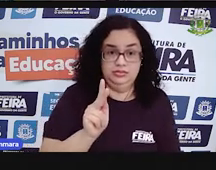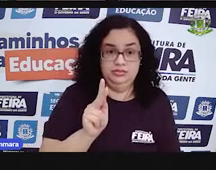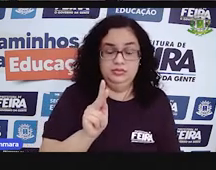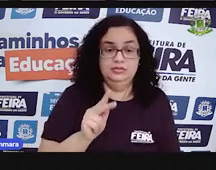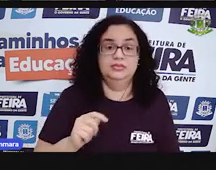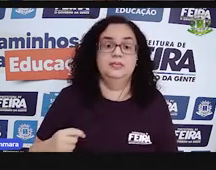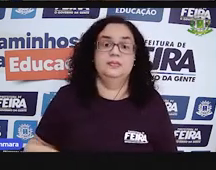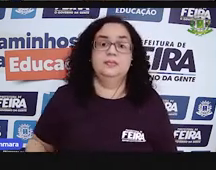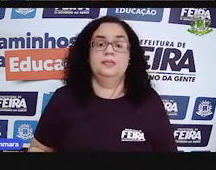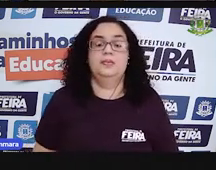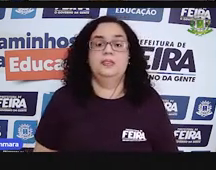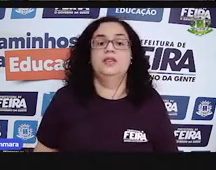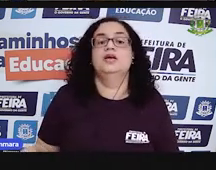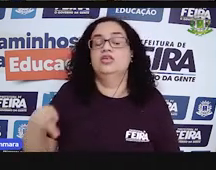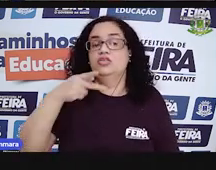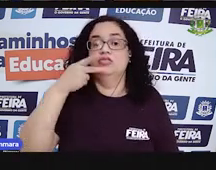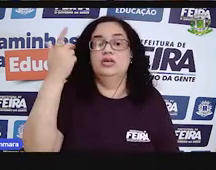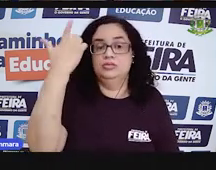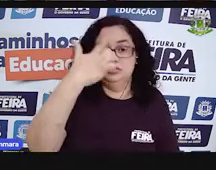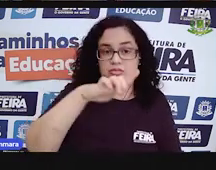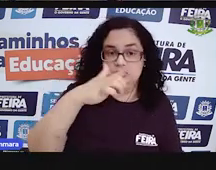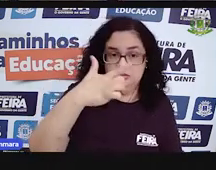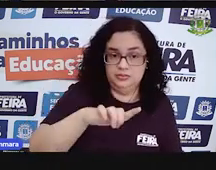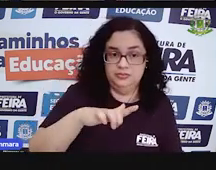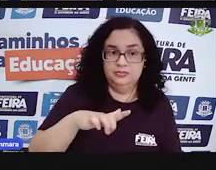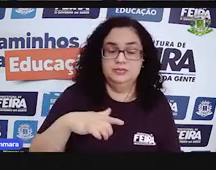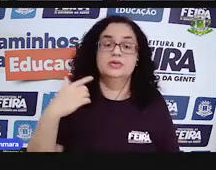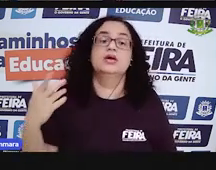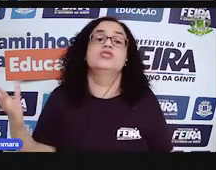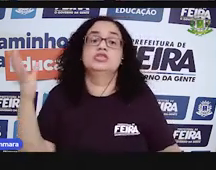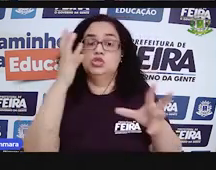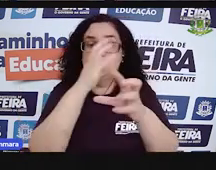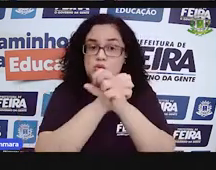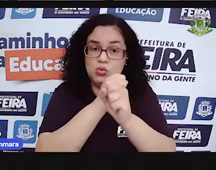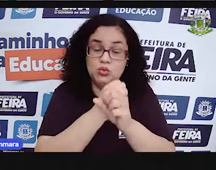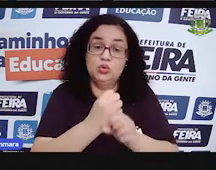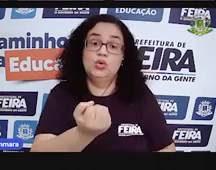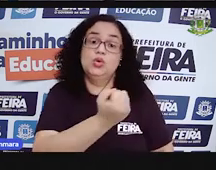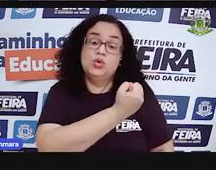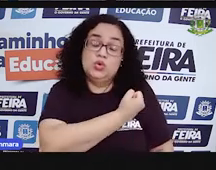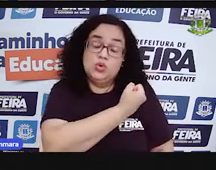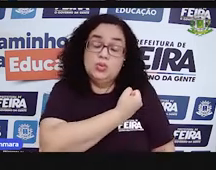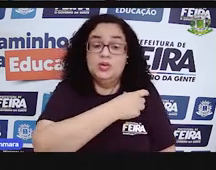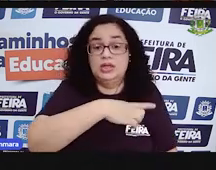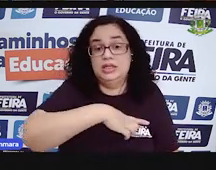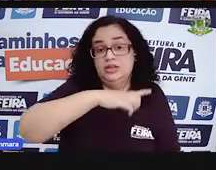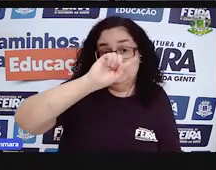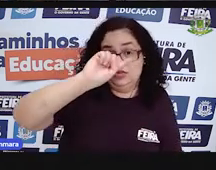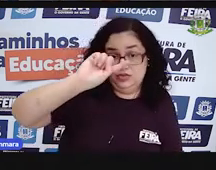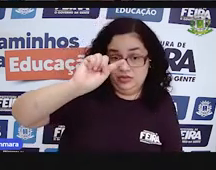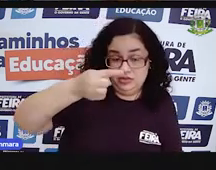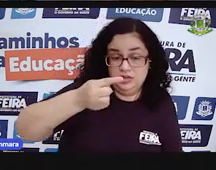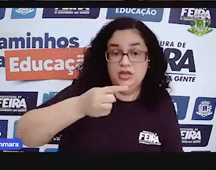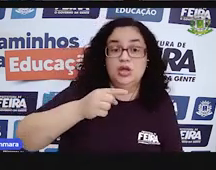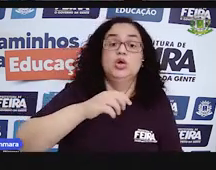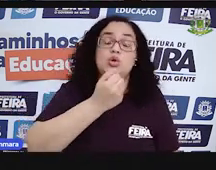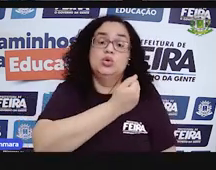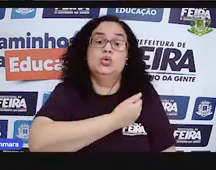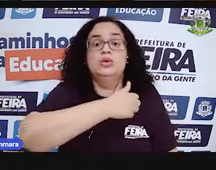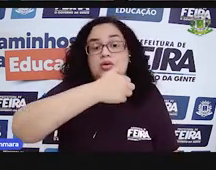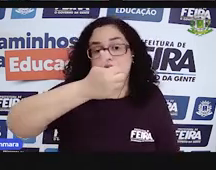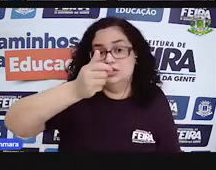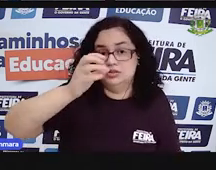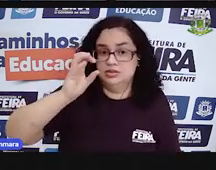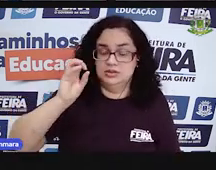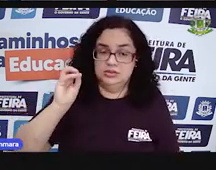Tá. Deixa eu dizer de novo. Para fazer uma conta com números que tem vírgula, números decimais,